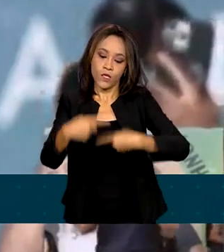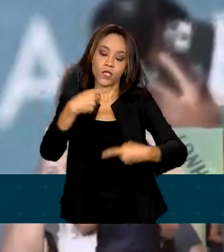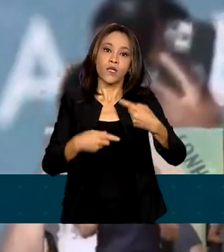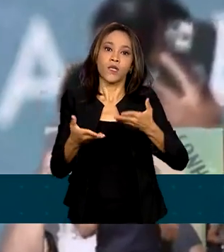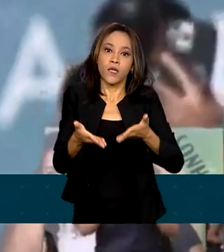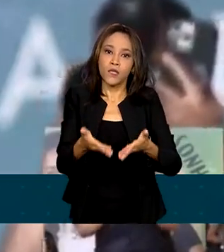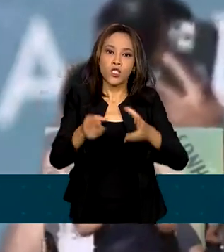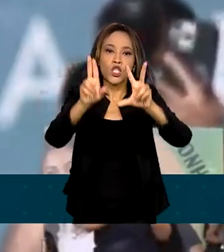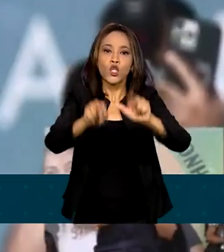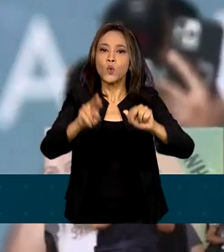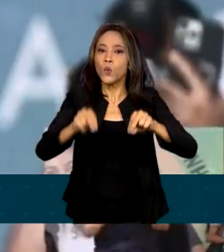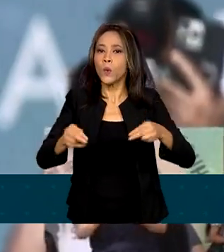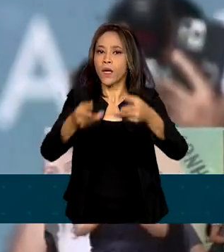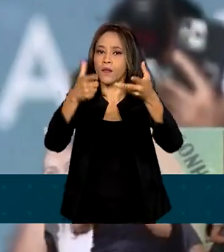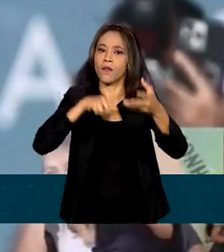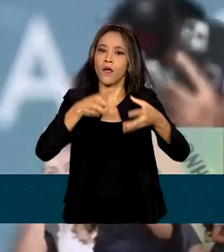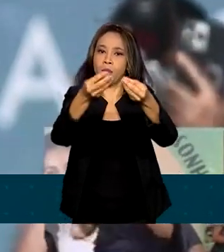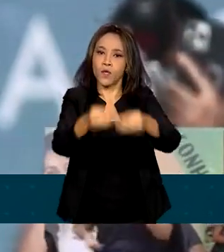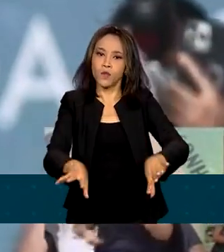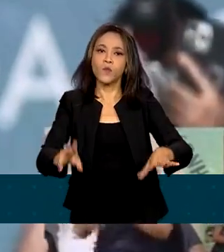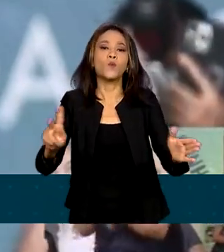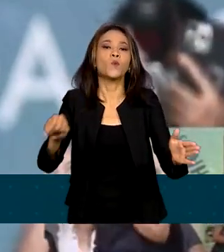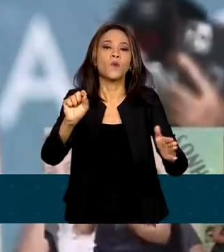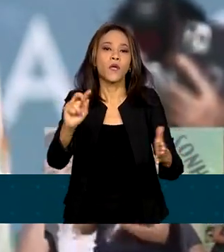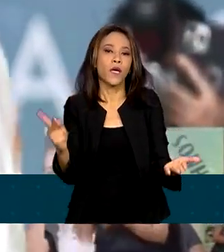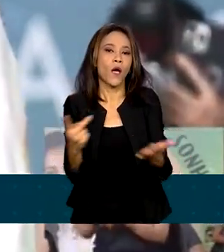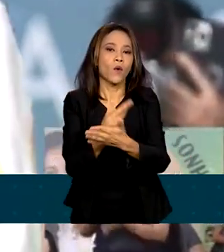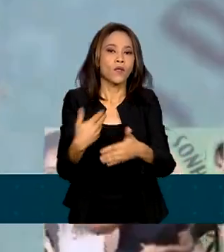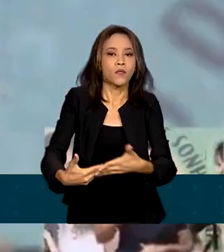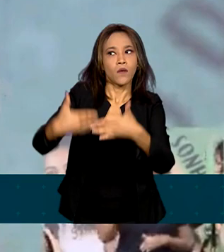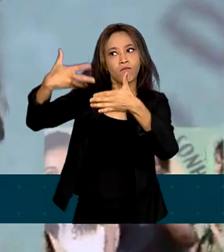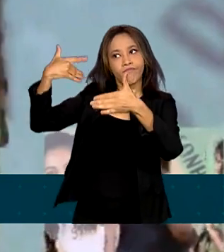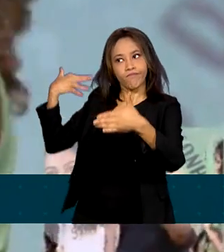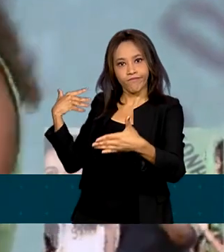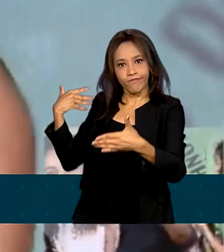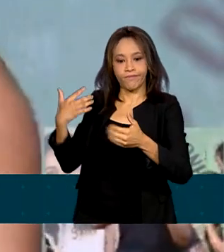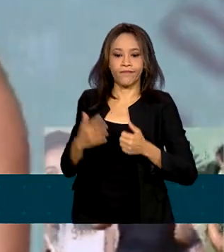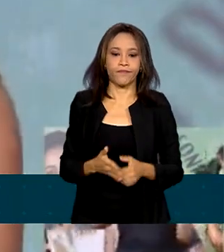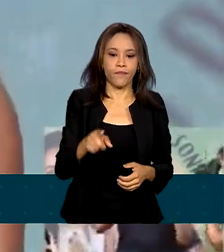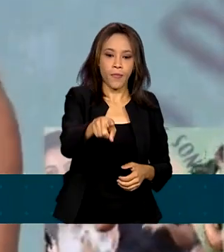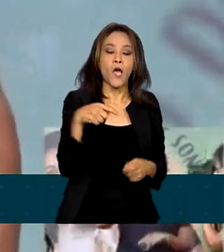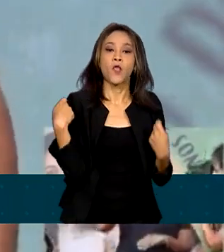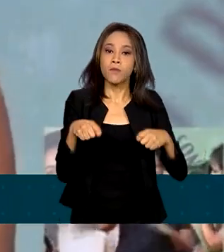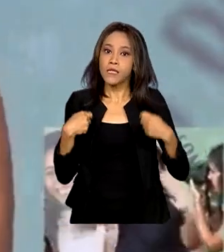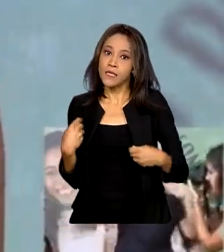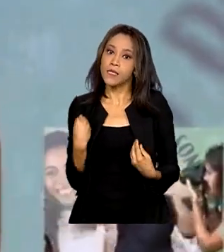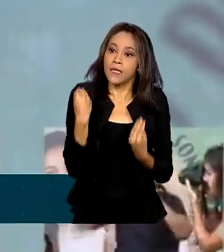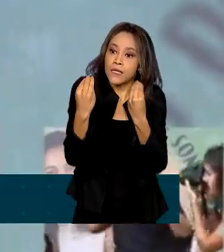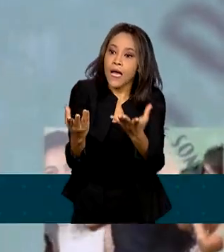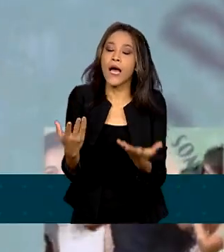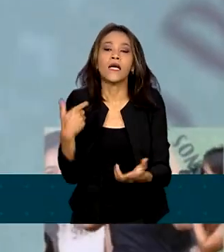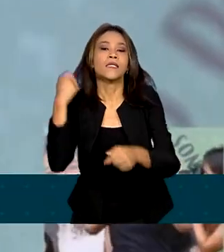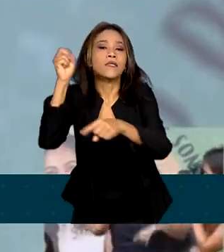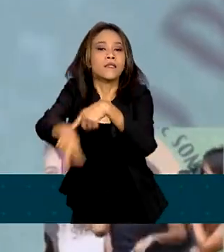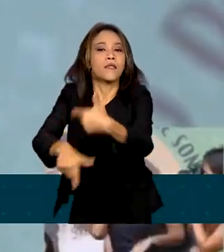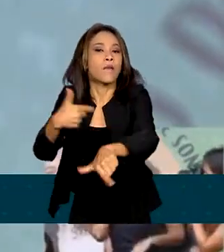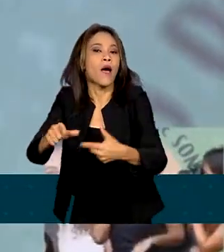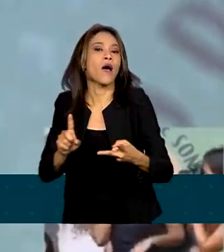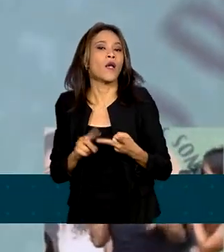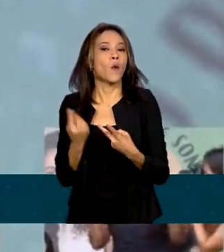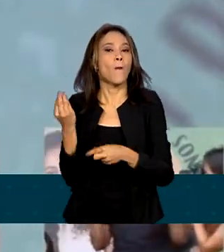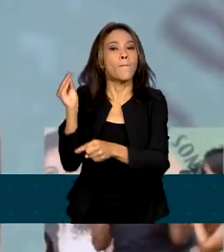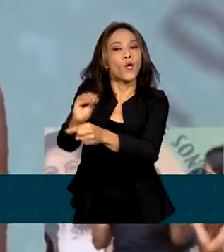públicas nunca mais sofram o que sofreram nos últimos anos. A gente precisa trazer empregabilidade para essas mulheres, a gente precisa trazer